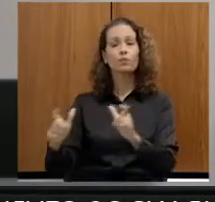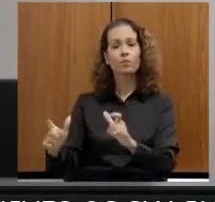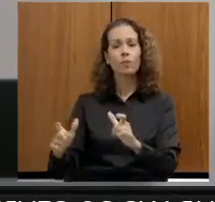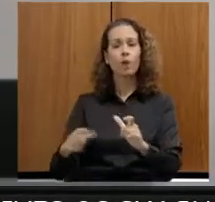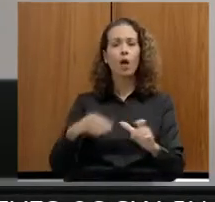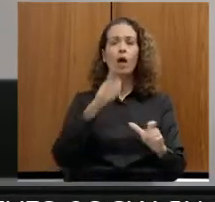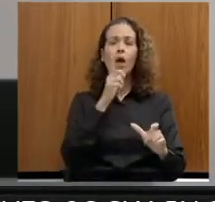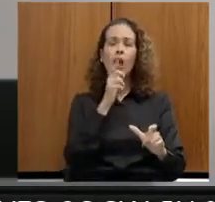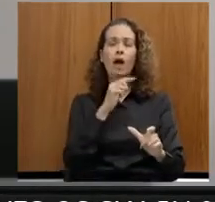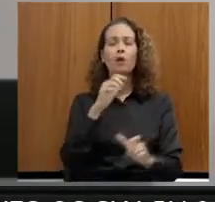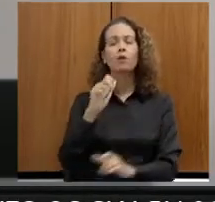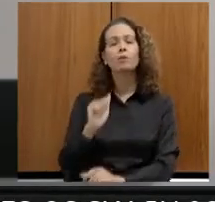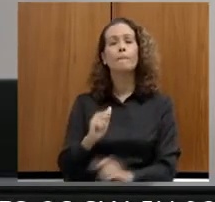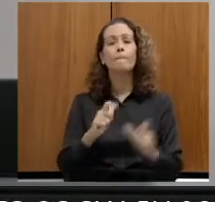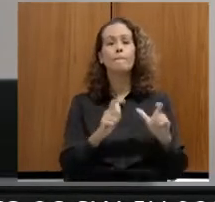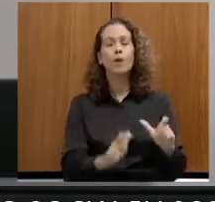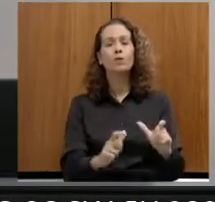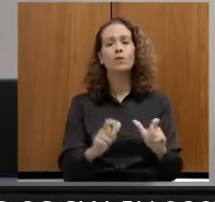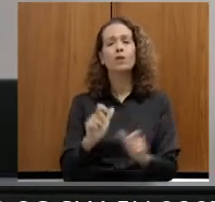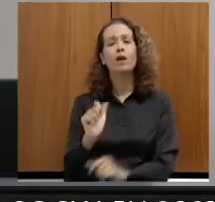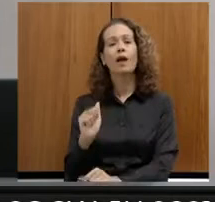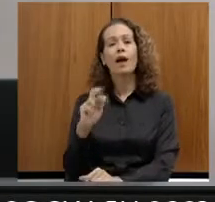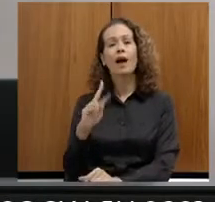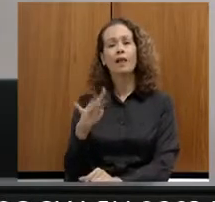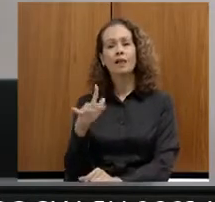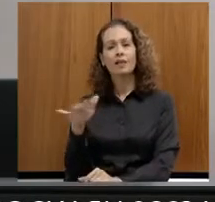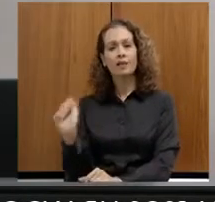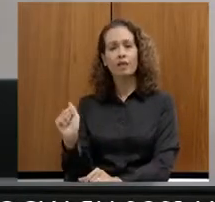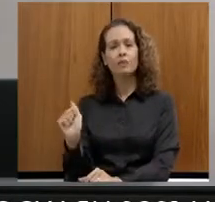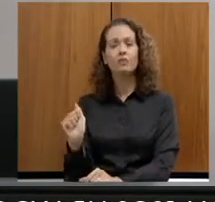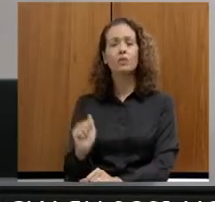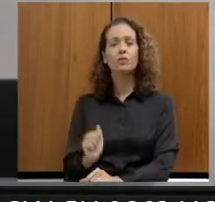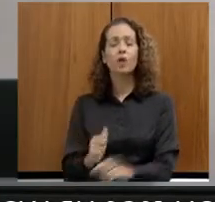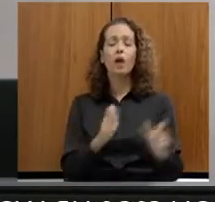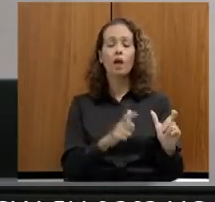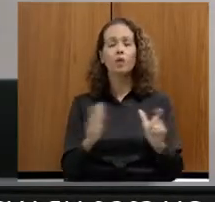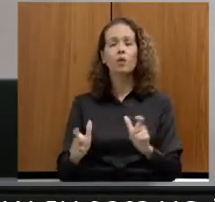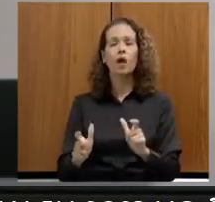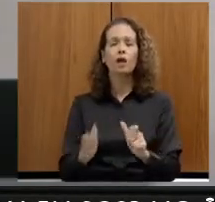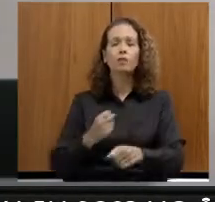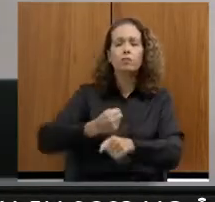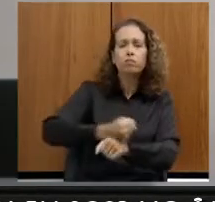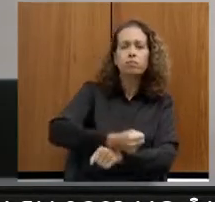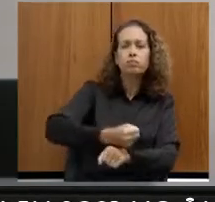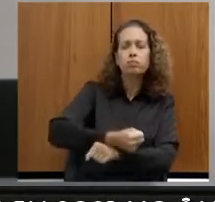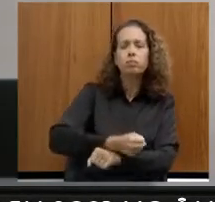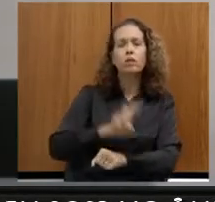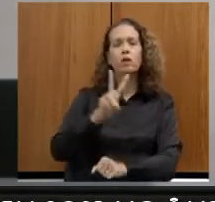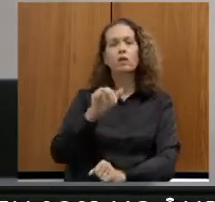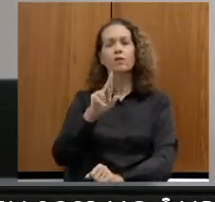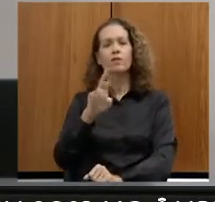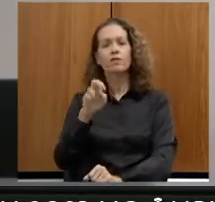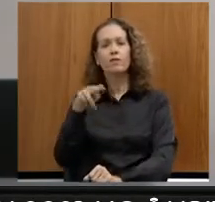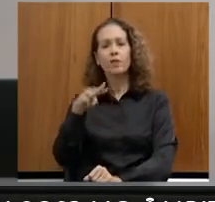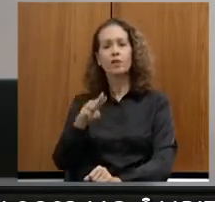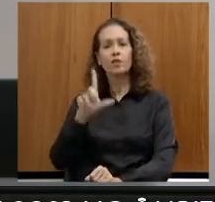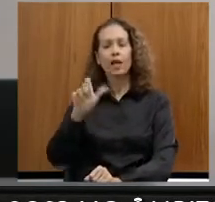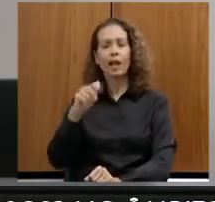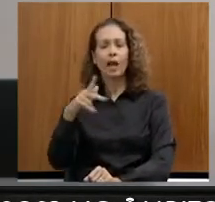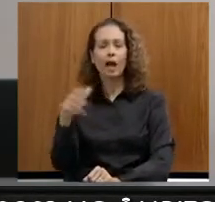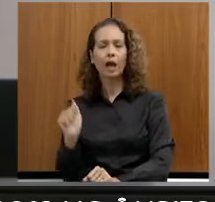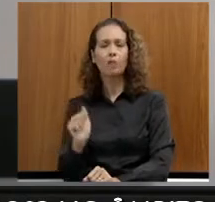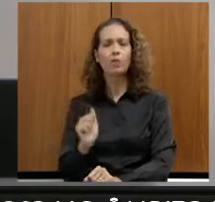nas comunidades quilombolas, nos municípios de Virgem da Lapa, Comunidade Quilombola Almas,